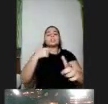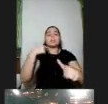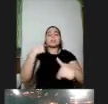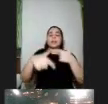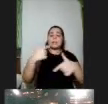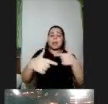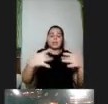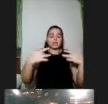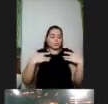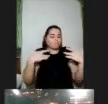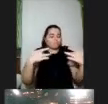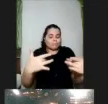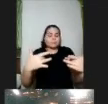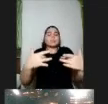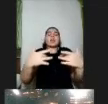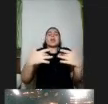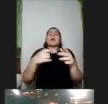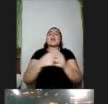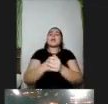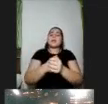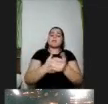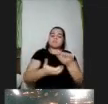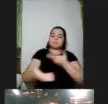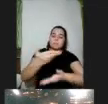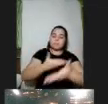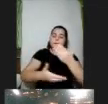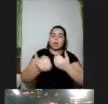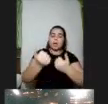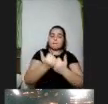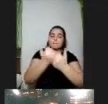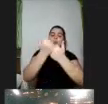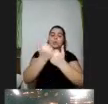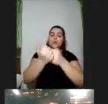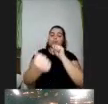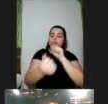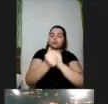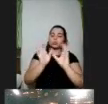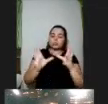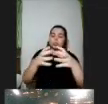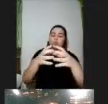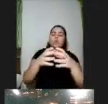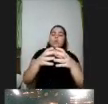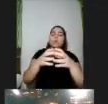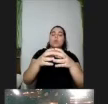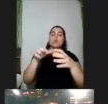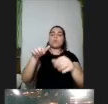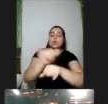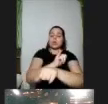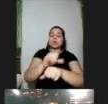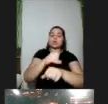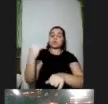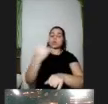apoio entre pares pensando também no aprendizado entre pares como um recurso importante para a promoção do